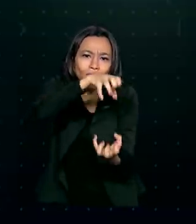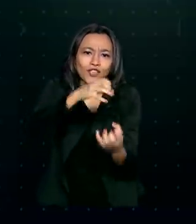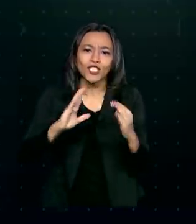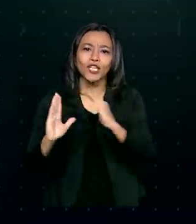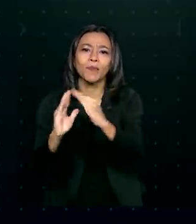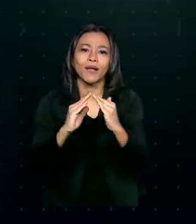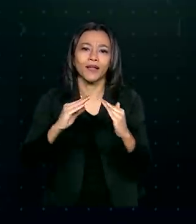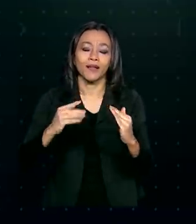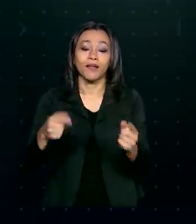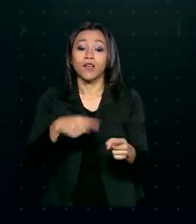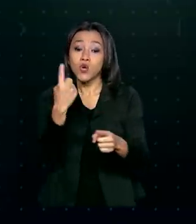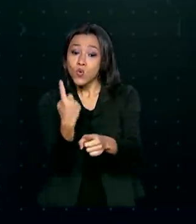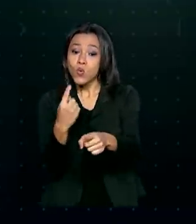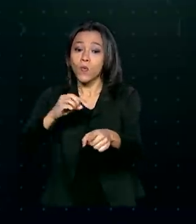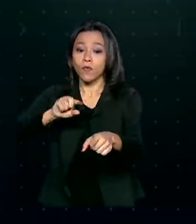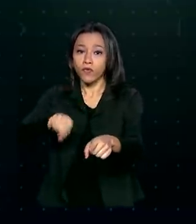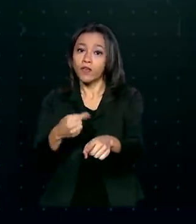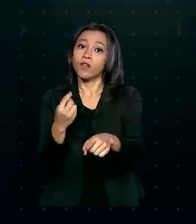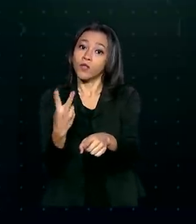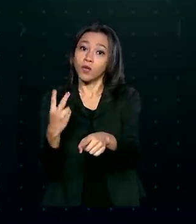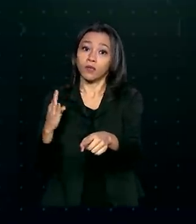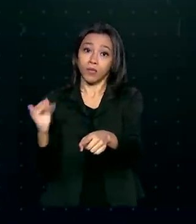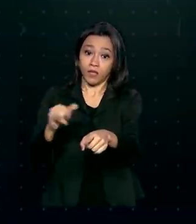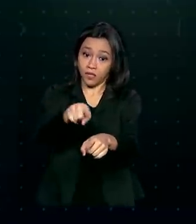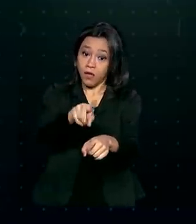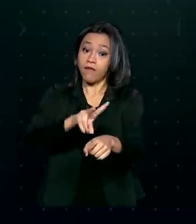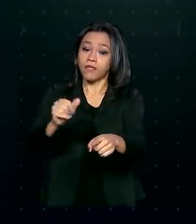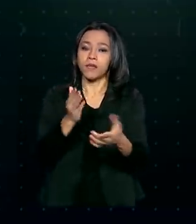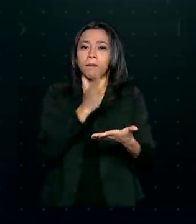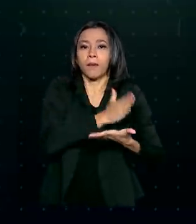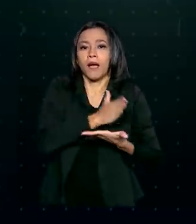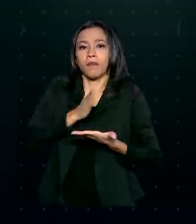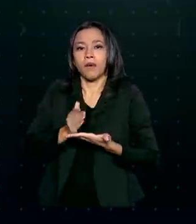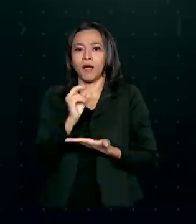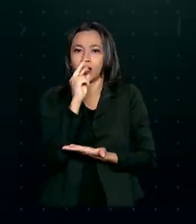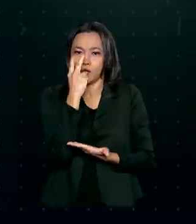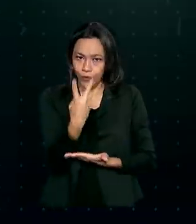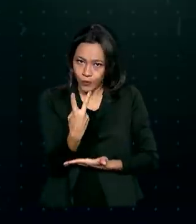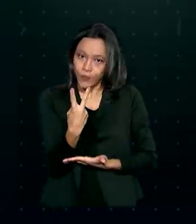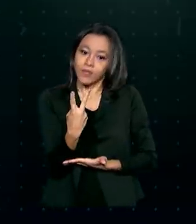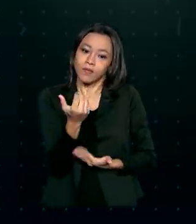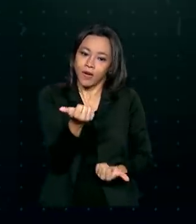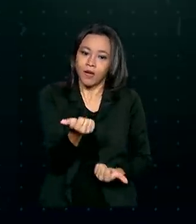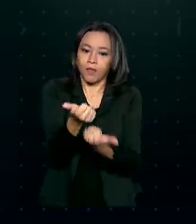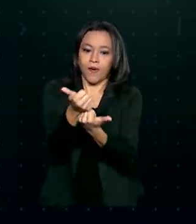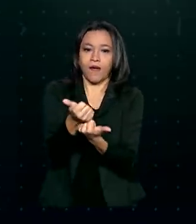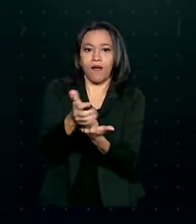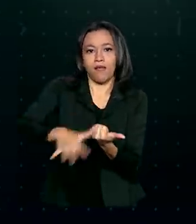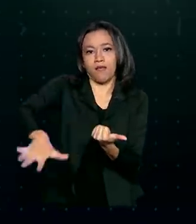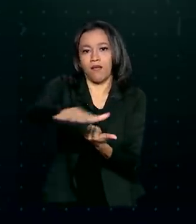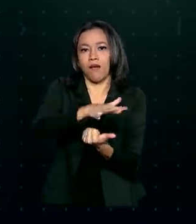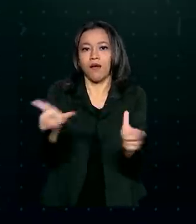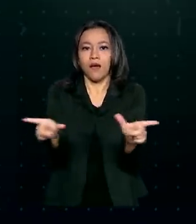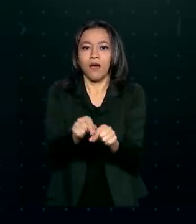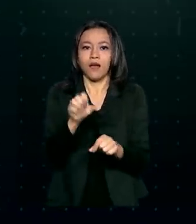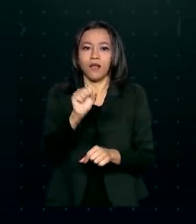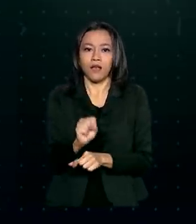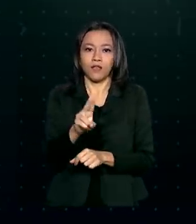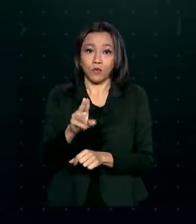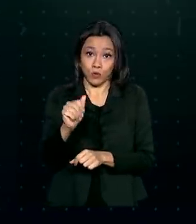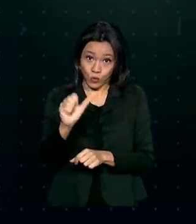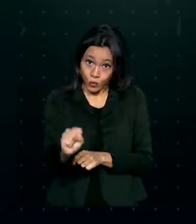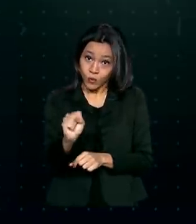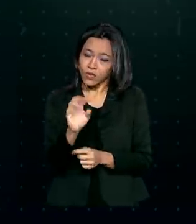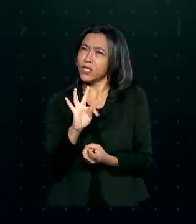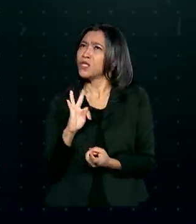e 200 milhões de reais serão distribuídos em duas parcelas para financiar o Sistema Único de Assistência Social em